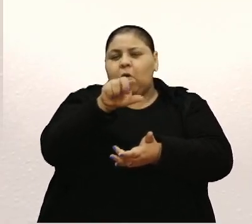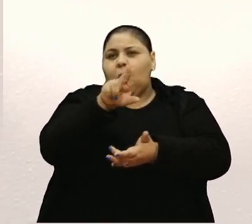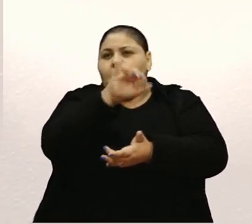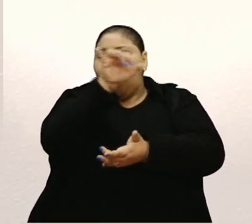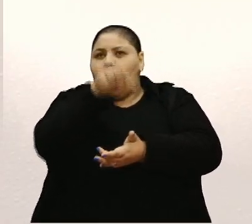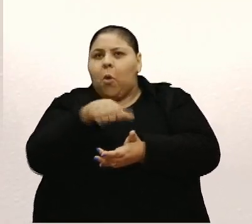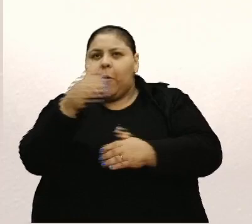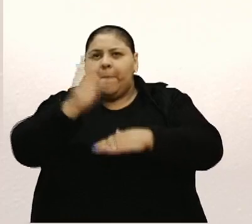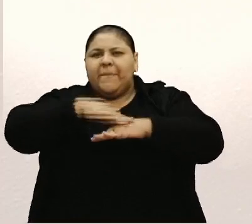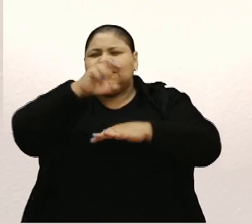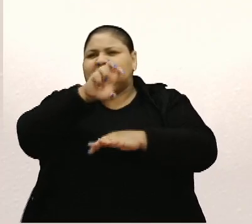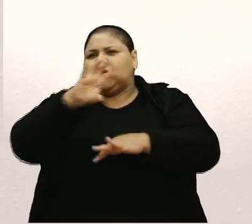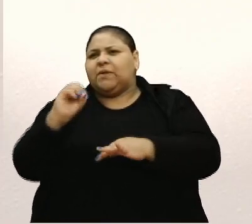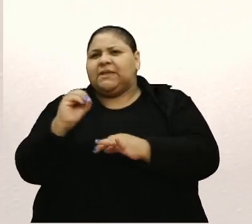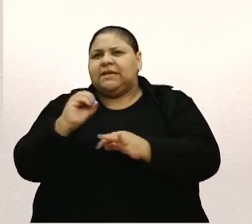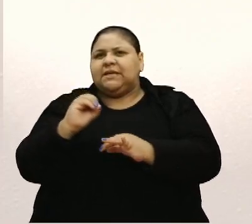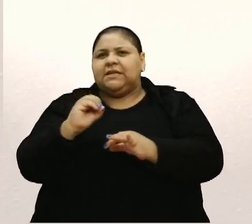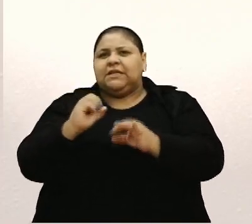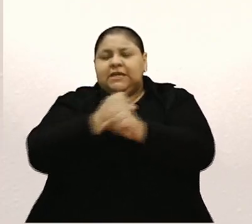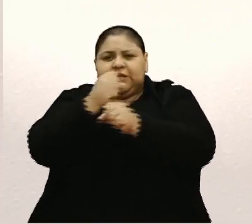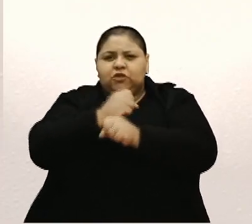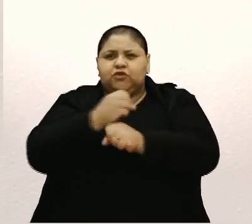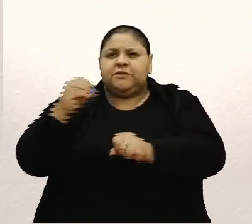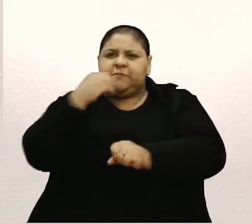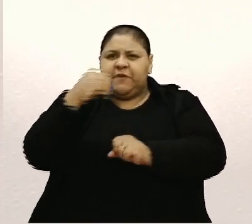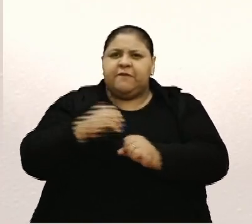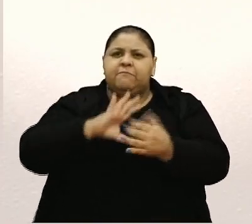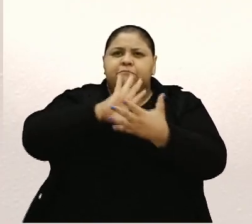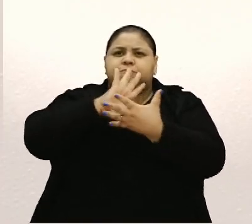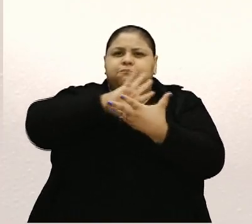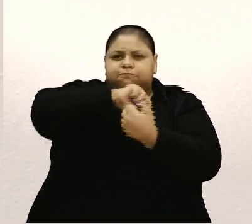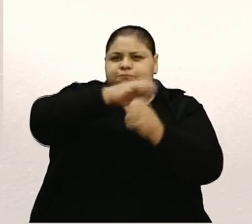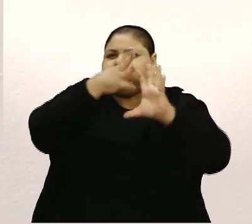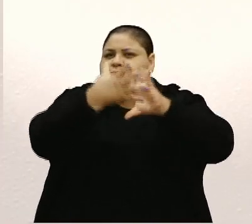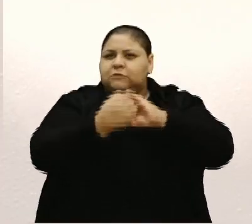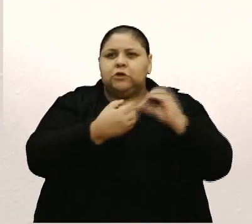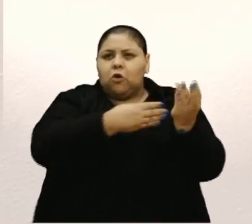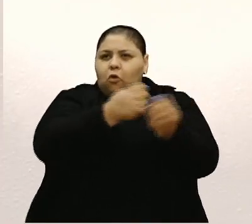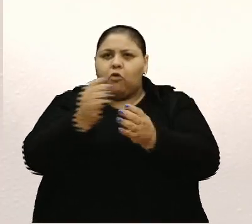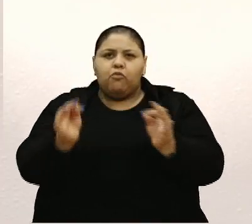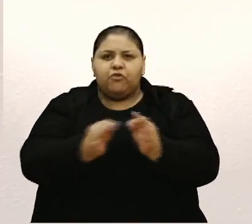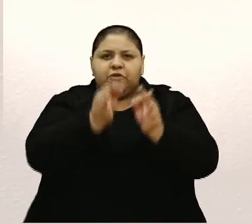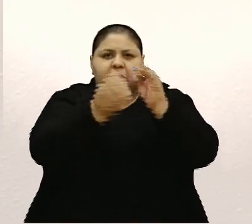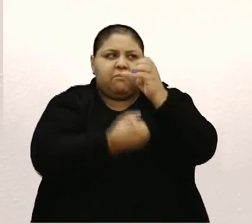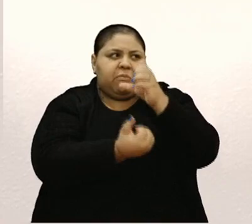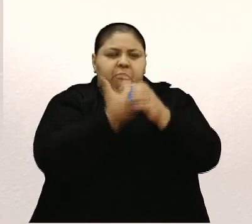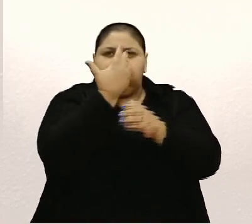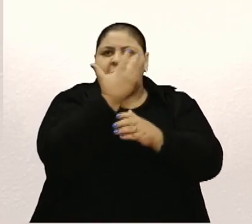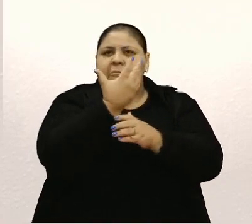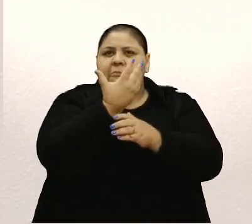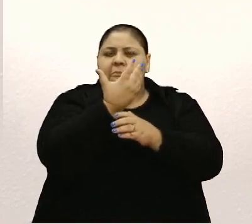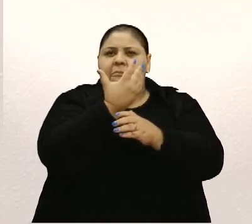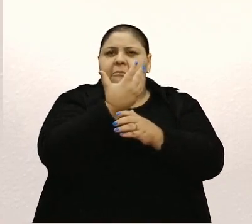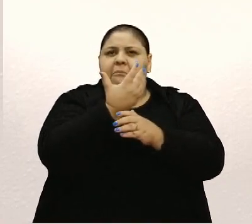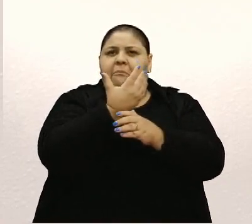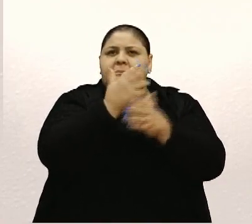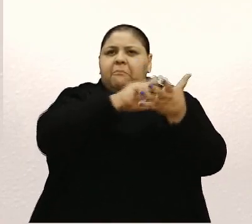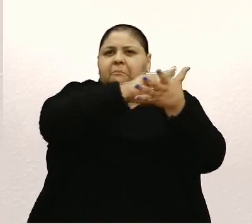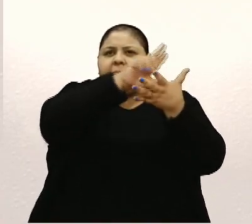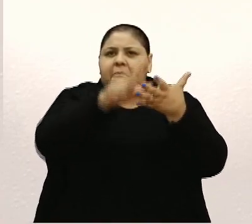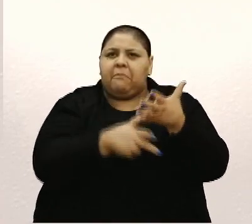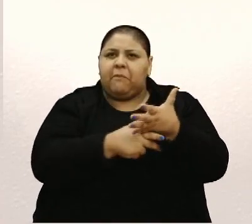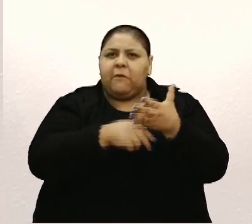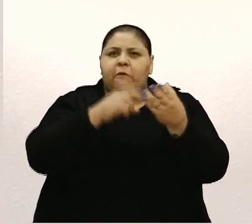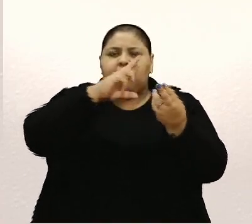tornaram Marlene D'Ausotto uma artista plural, com o domínio de diferentes técnicas para criar obras com materiais diversos, como sucatas,